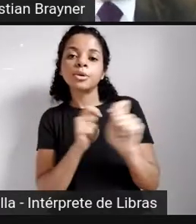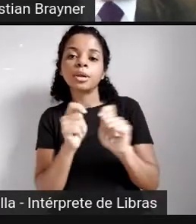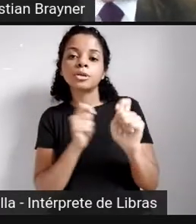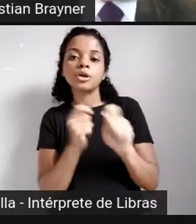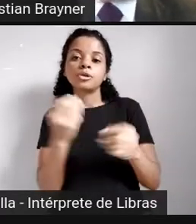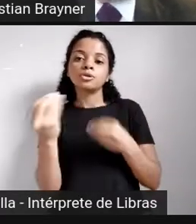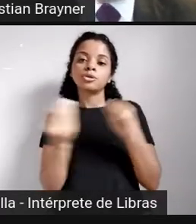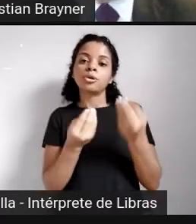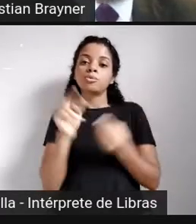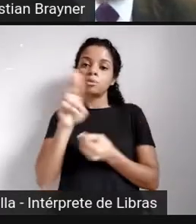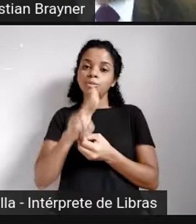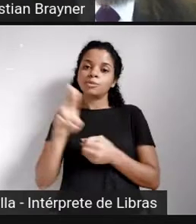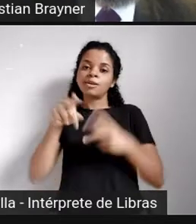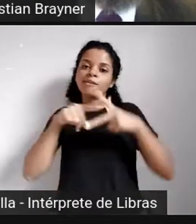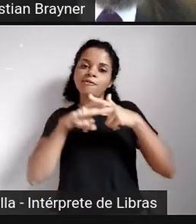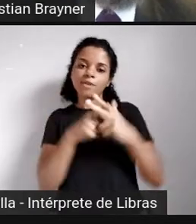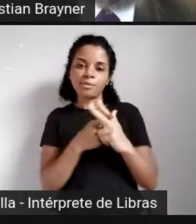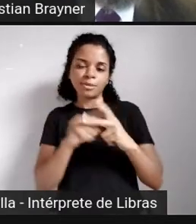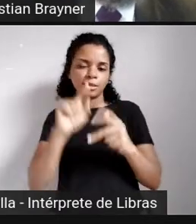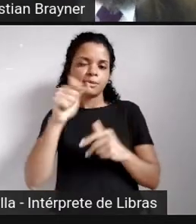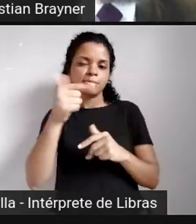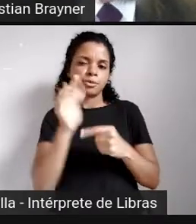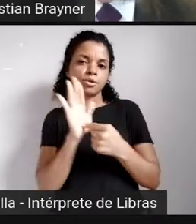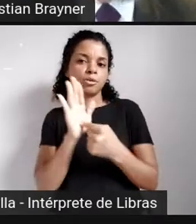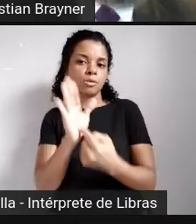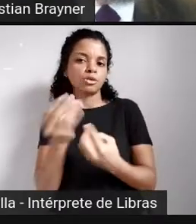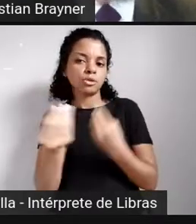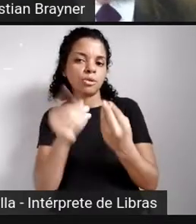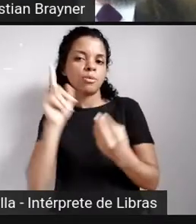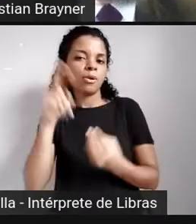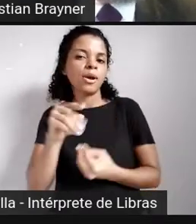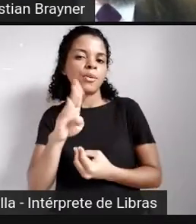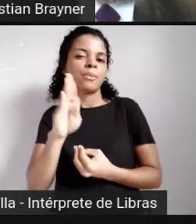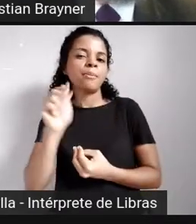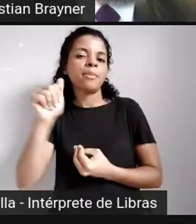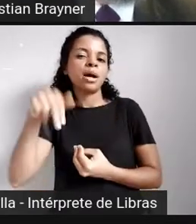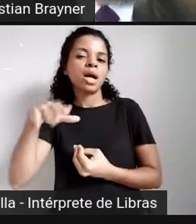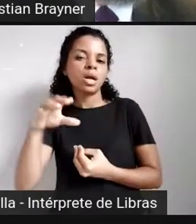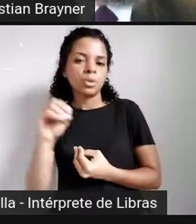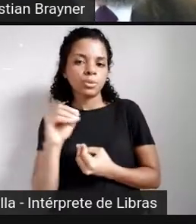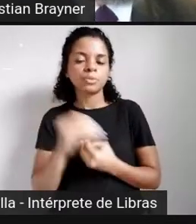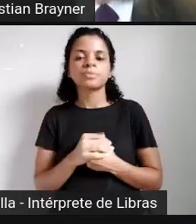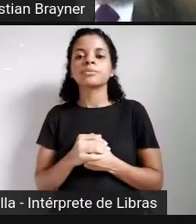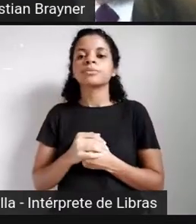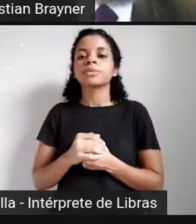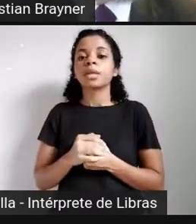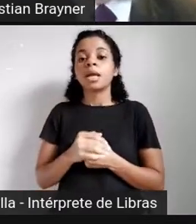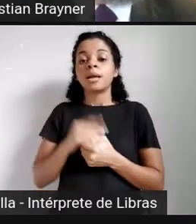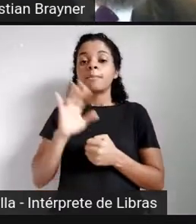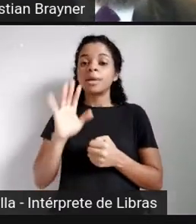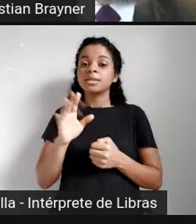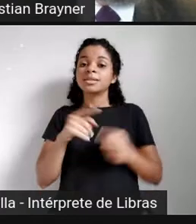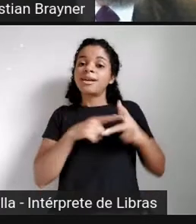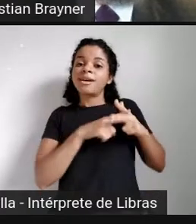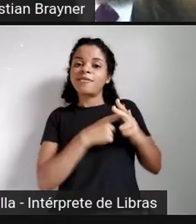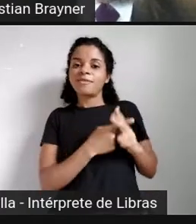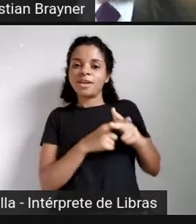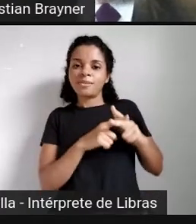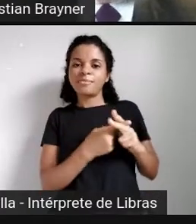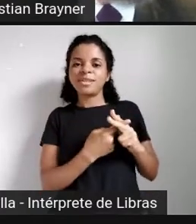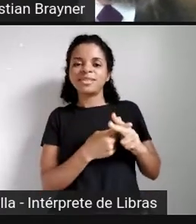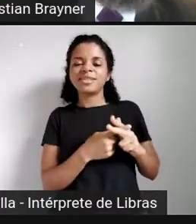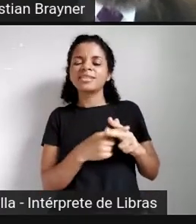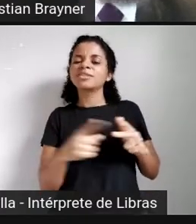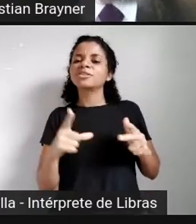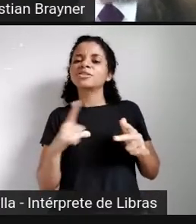a pouco eu apresento exatamente o que vem a ser o banco. A minha suspeita inicial é que a ferramenta sofria de uma anomalia topográfica. Eu